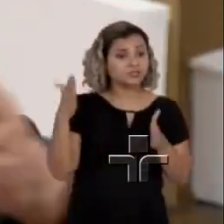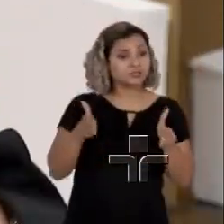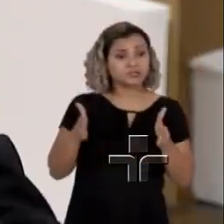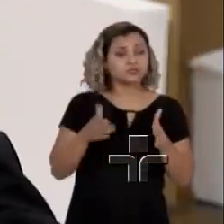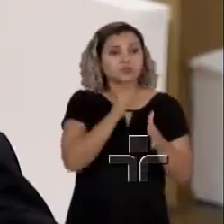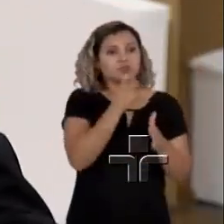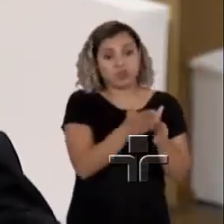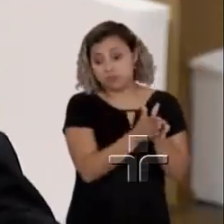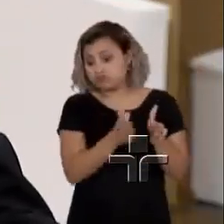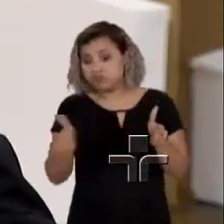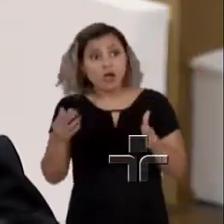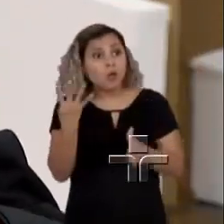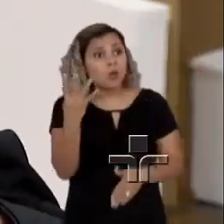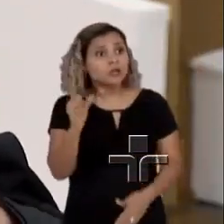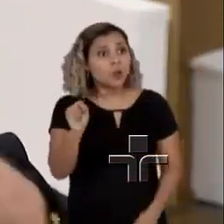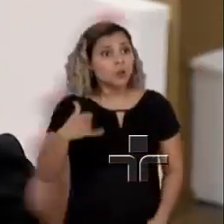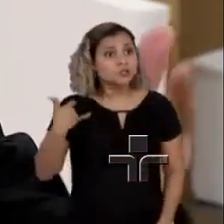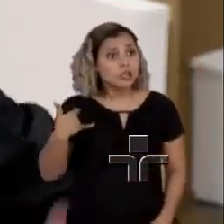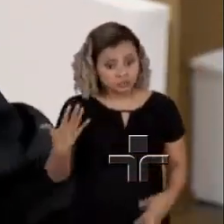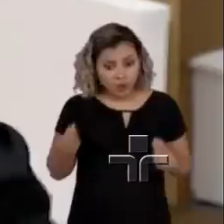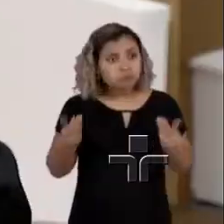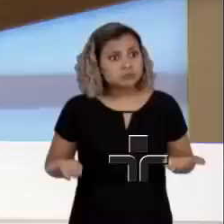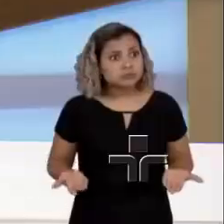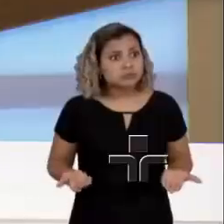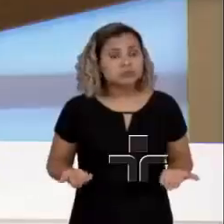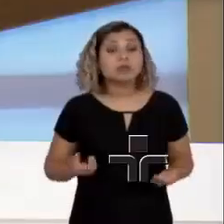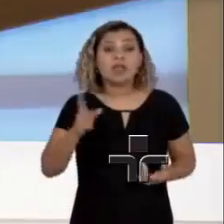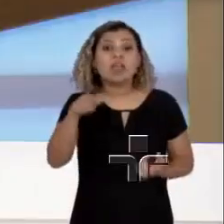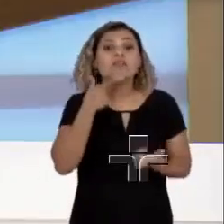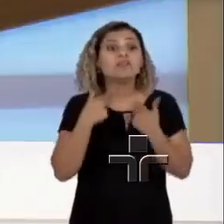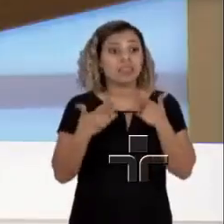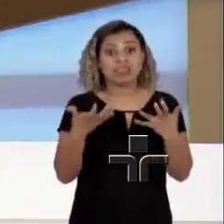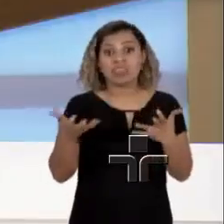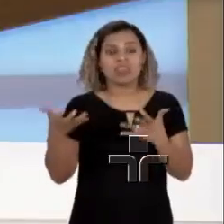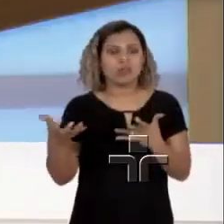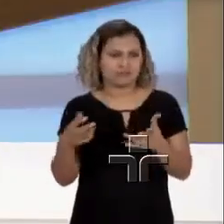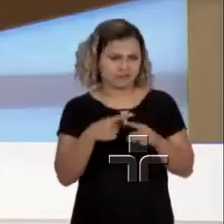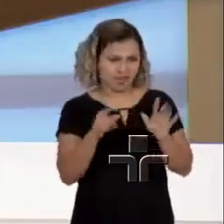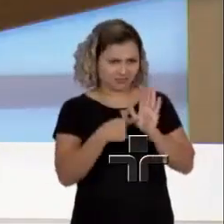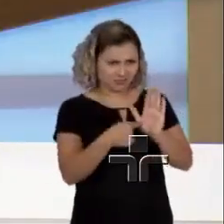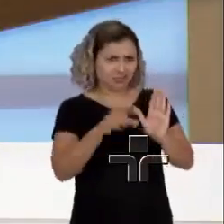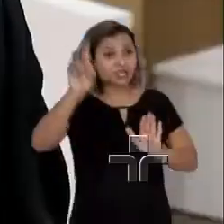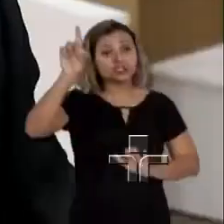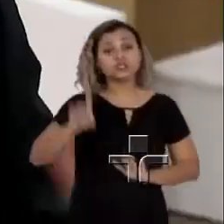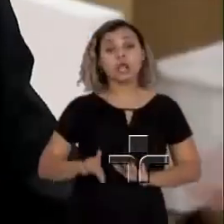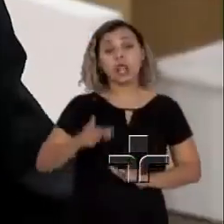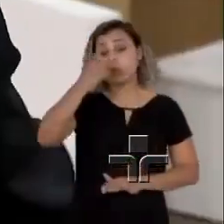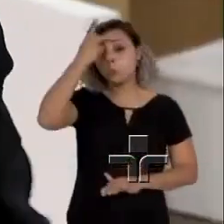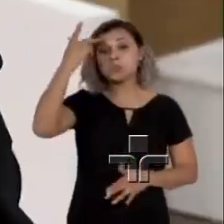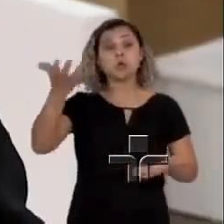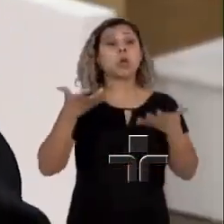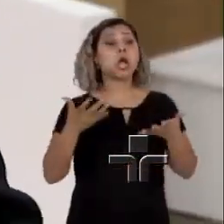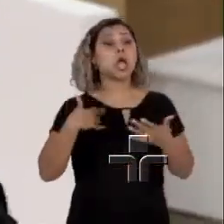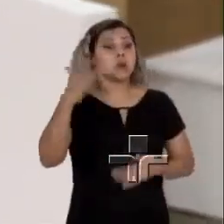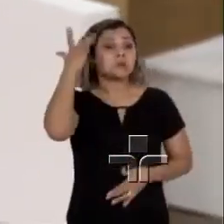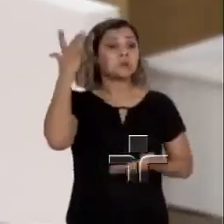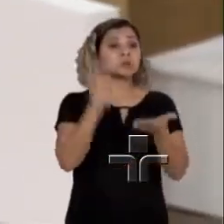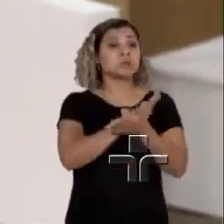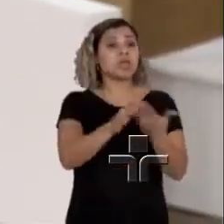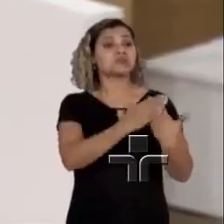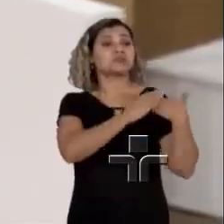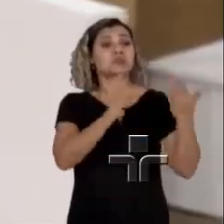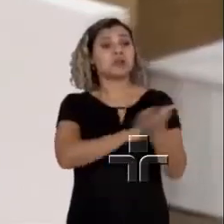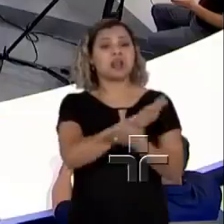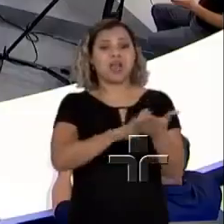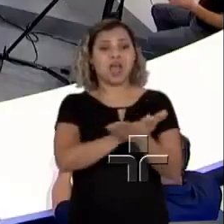18, agora vai até os 48. E logo, logo vai... desejado. É, e logo, logo vai constar como um direito da pessoa, assim, responsável até os 48. Mas